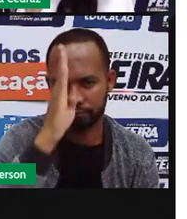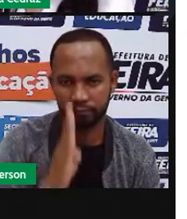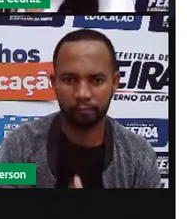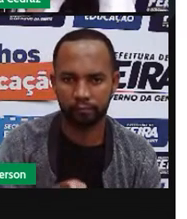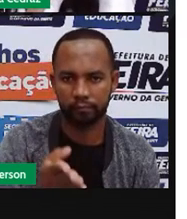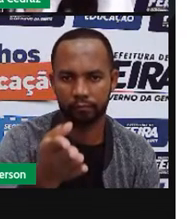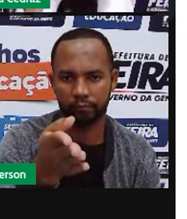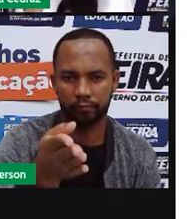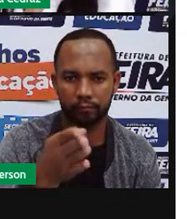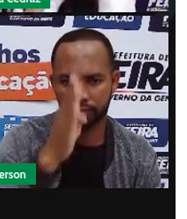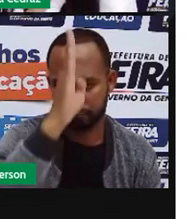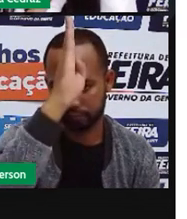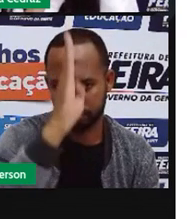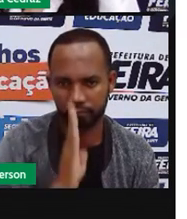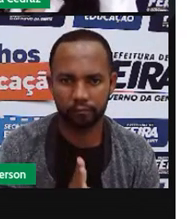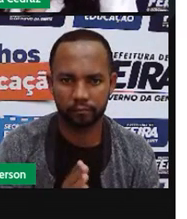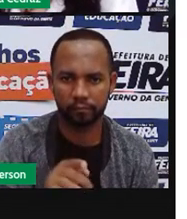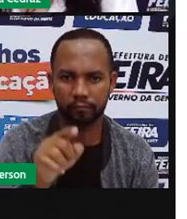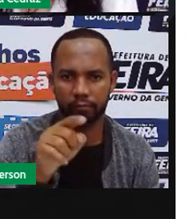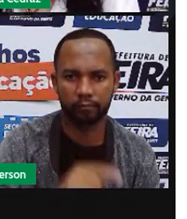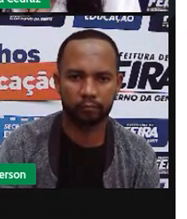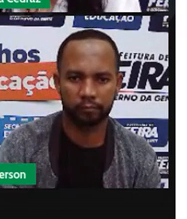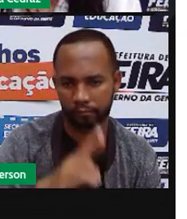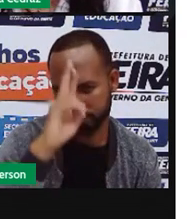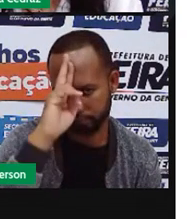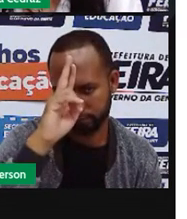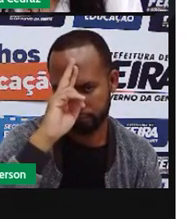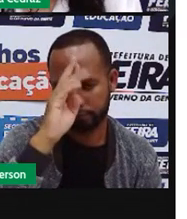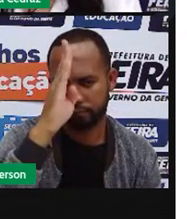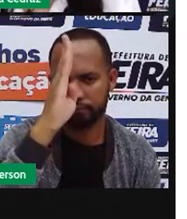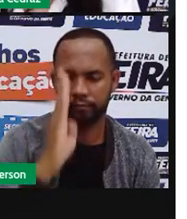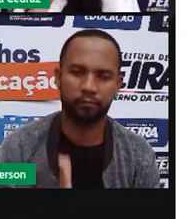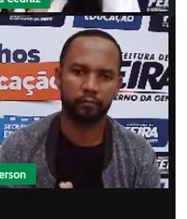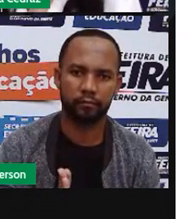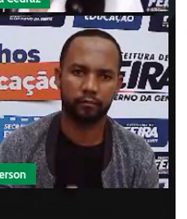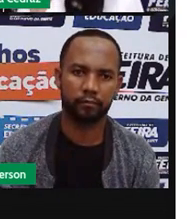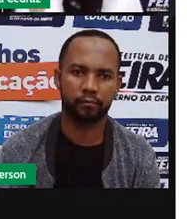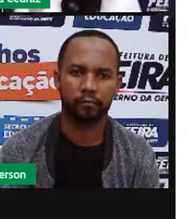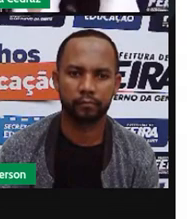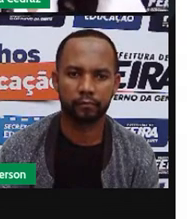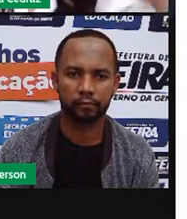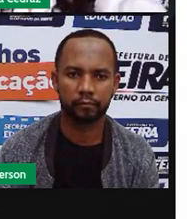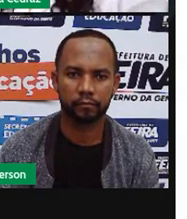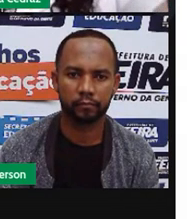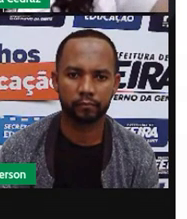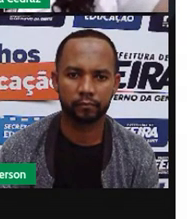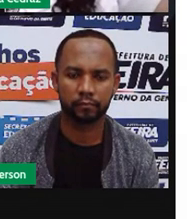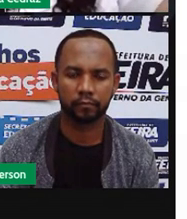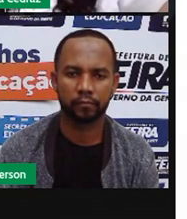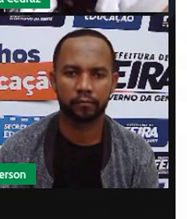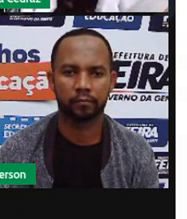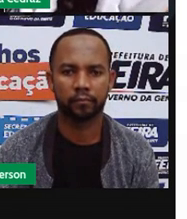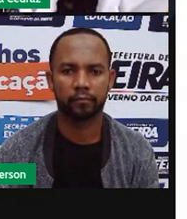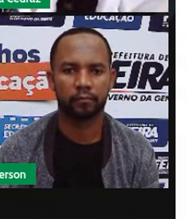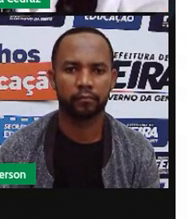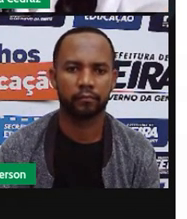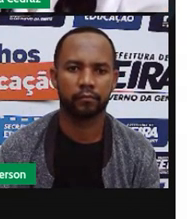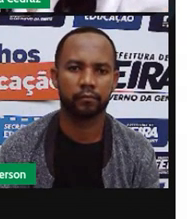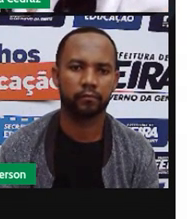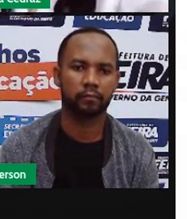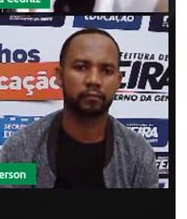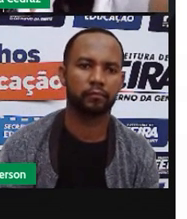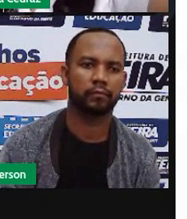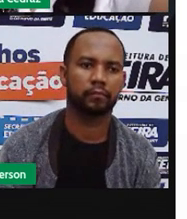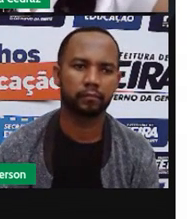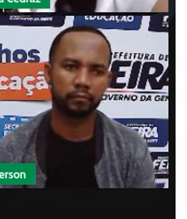Bem embaixo da imagem é o sol de meio-dia. Não é meio-dia que o sol está bem em cima das